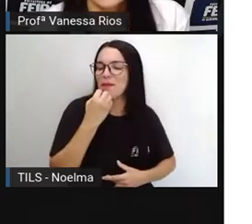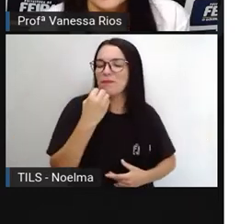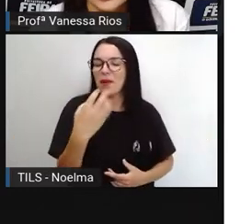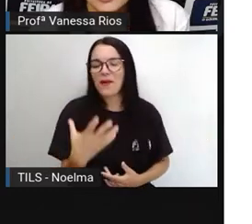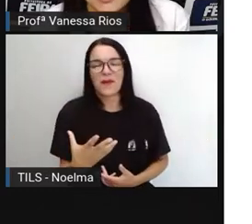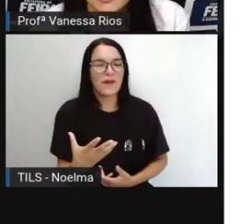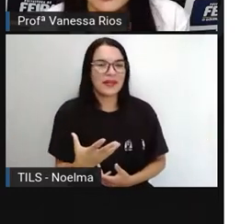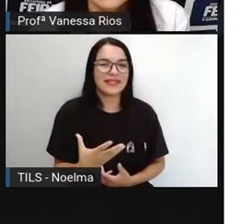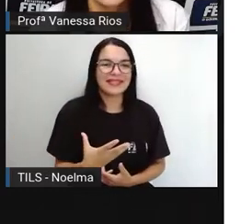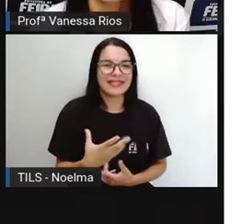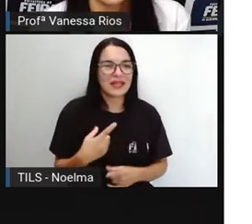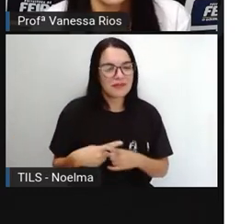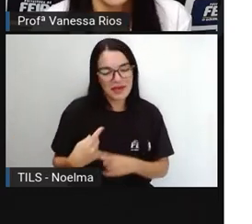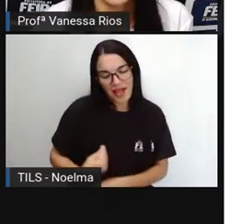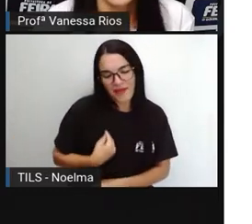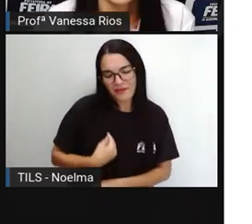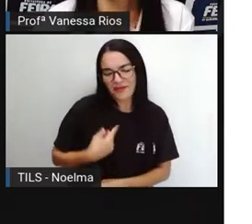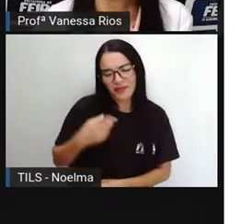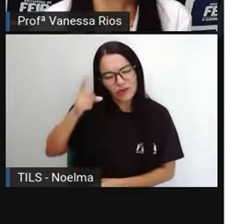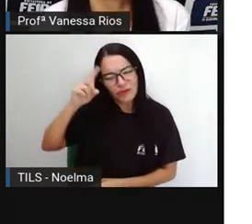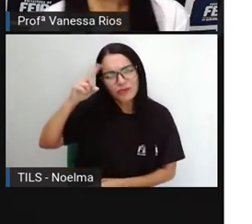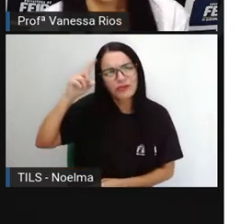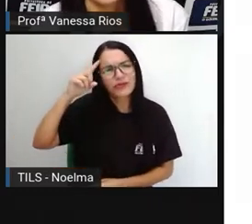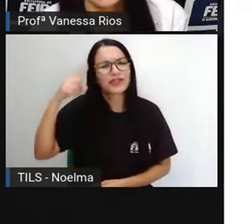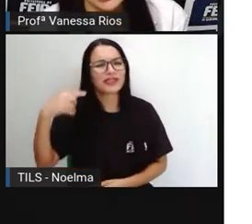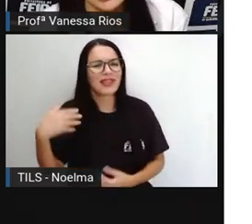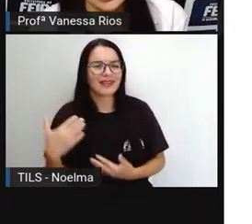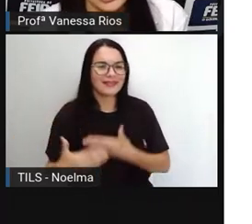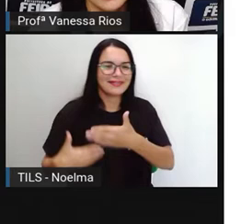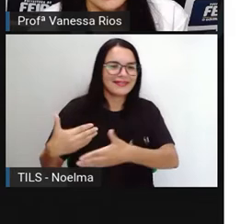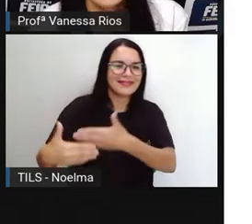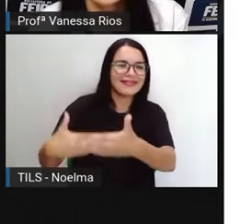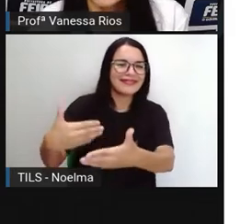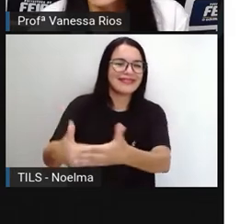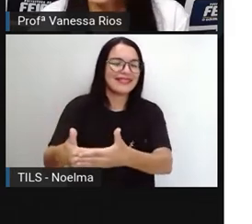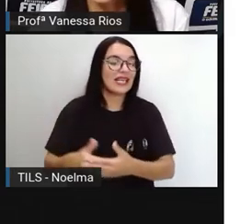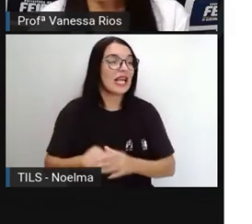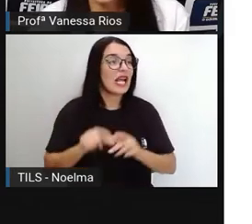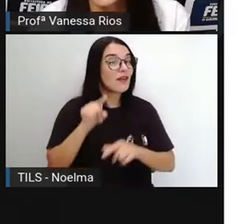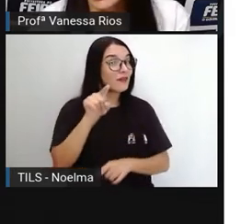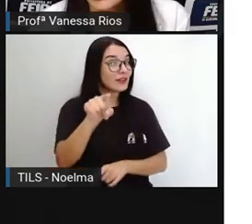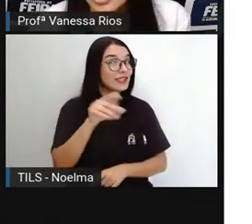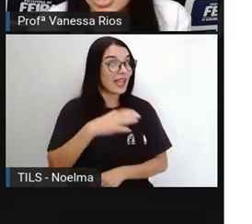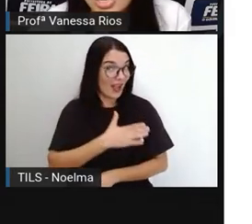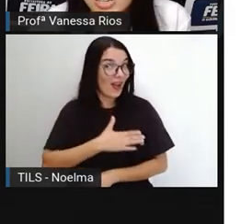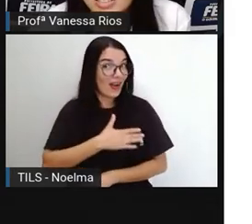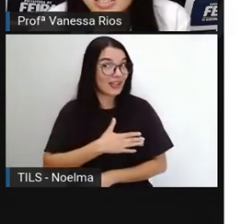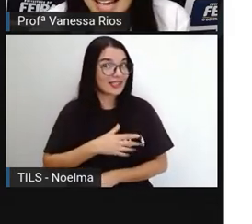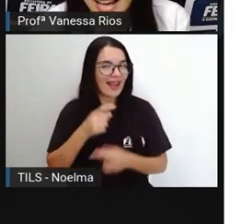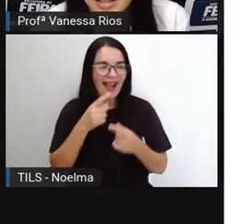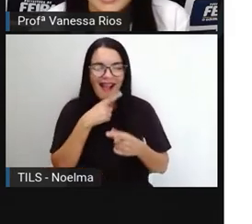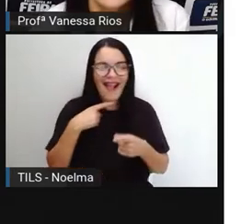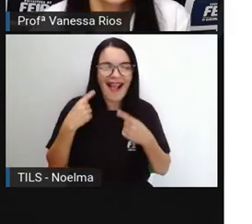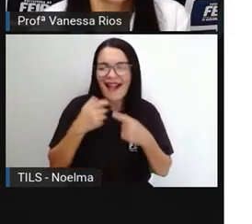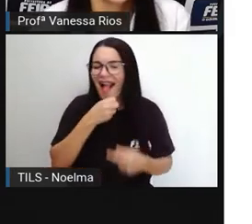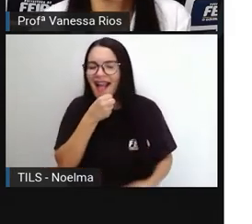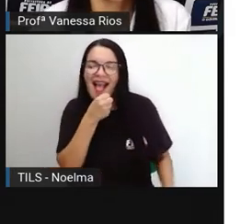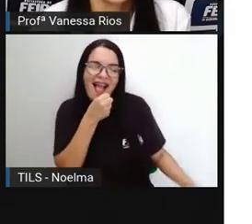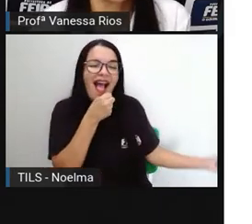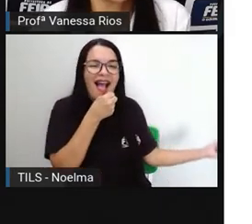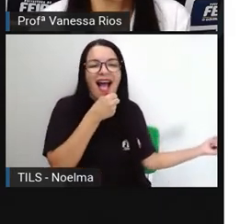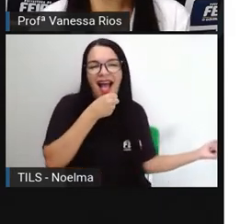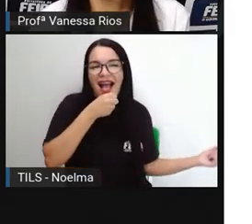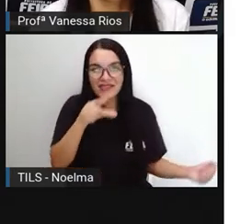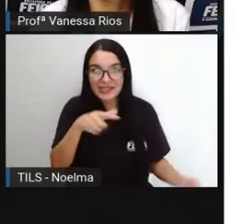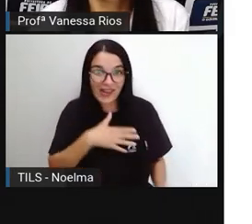algo bom que a gente vive, né? No nosso cotidiano, no nosso dia a dia. E você? Você gosta de cantar? Olha